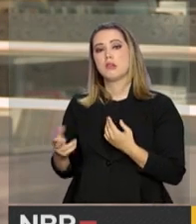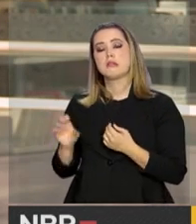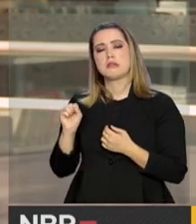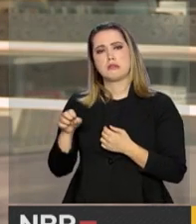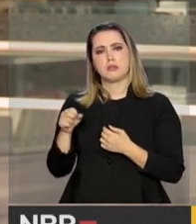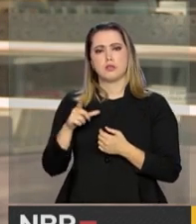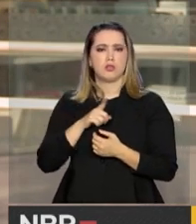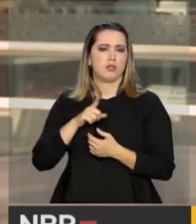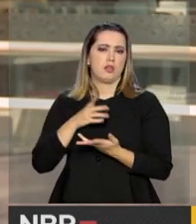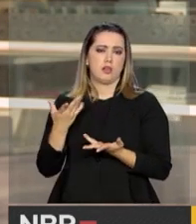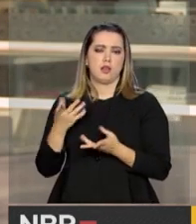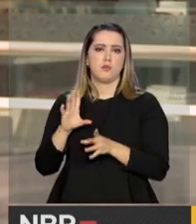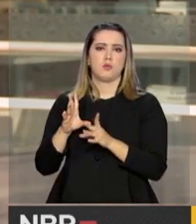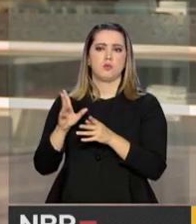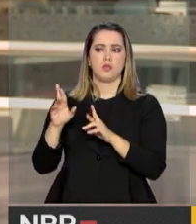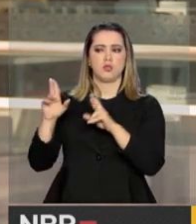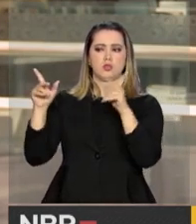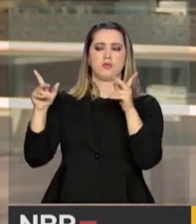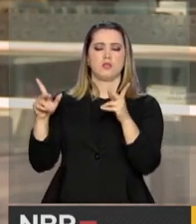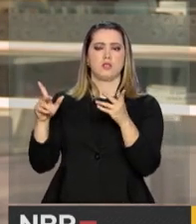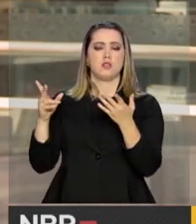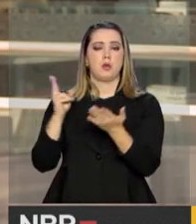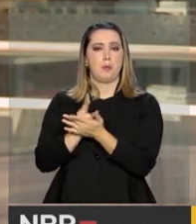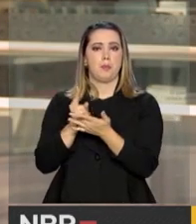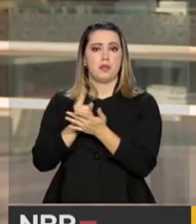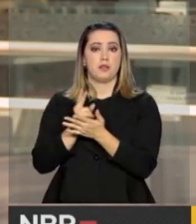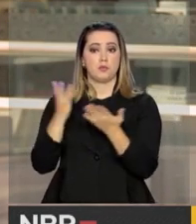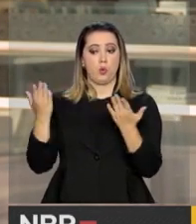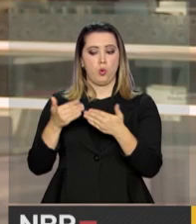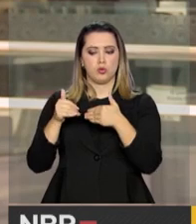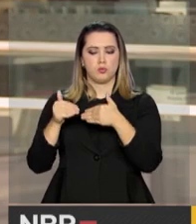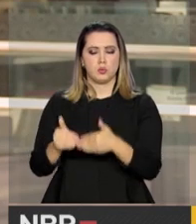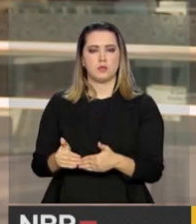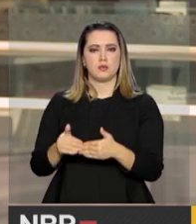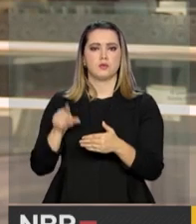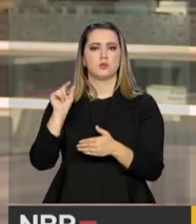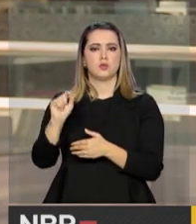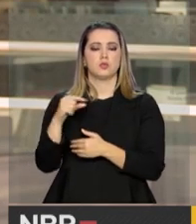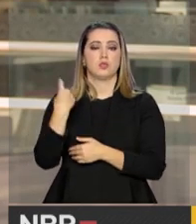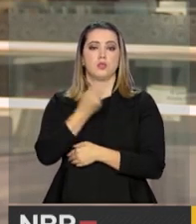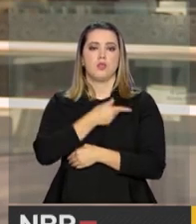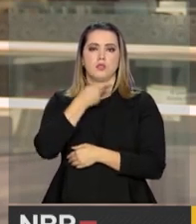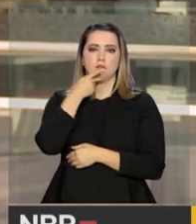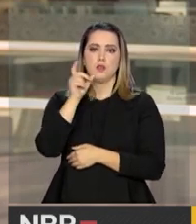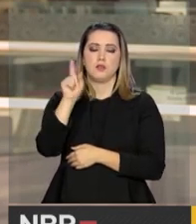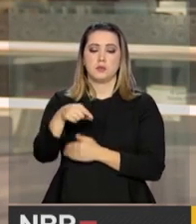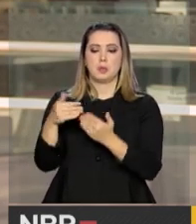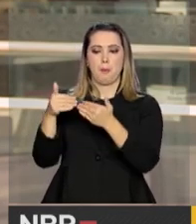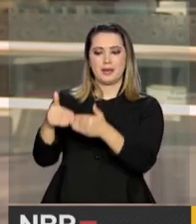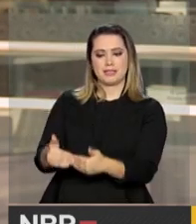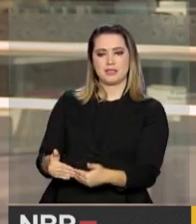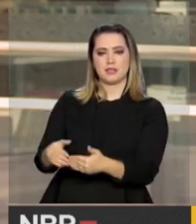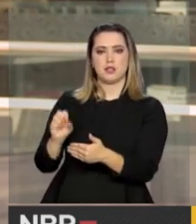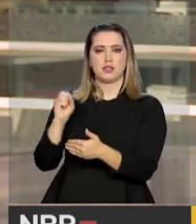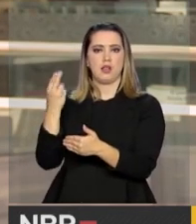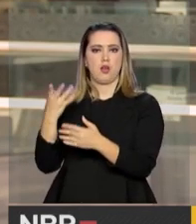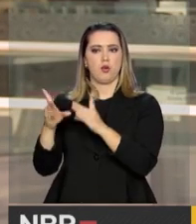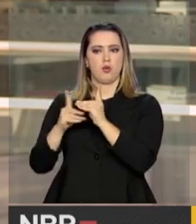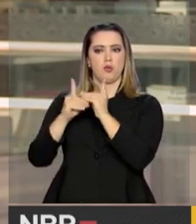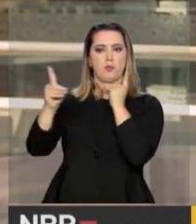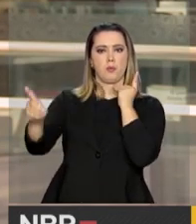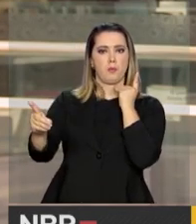breve, nós não teremos mais essa distinção, mesmo no presencial, daquilo que nós chamamos de presencial ou